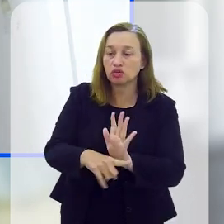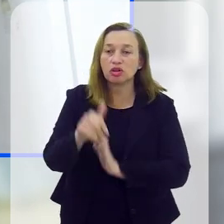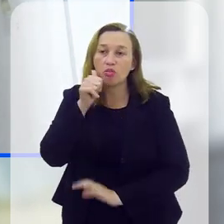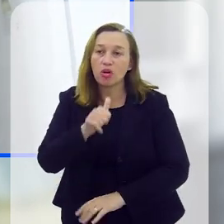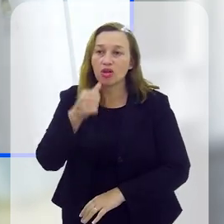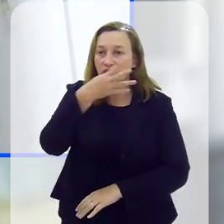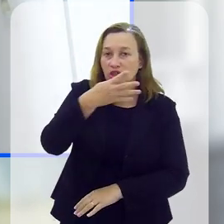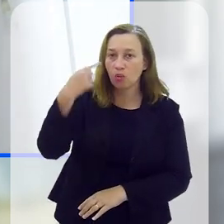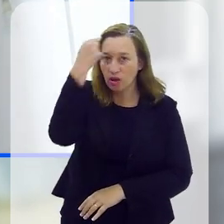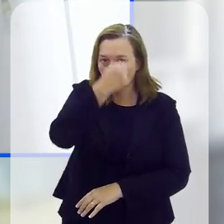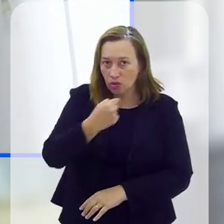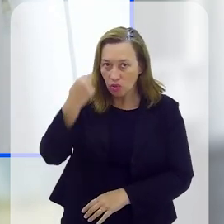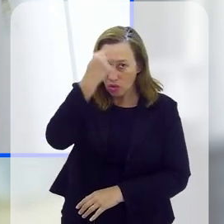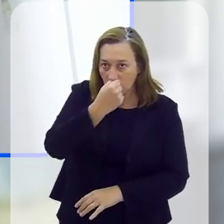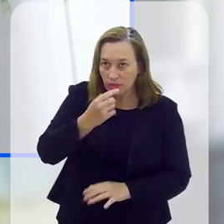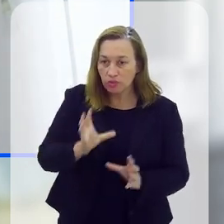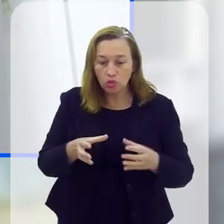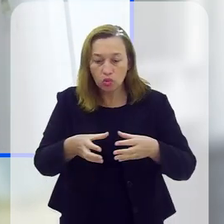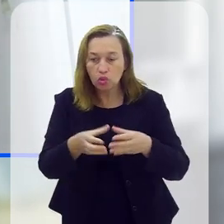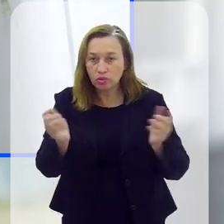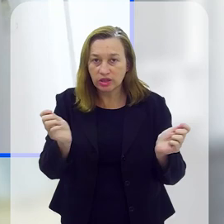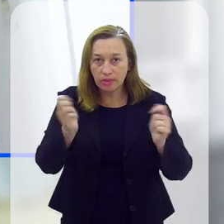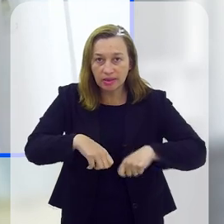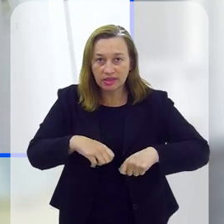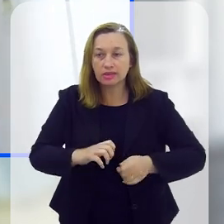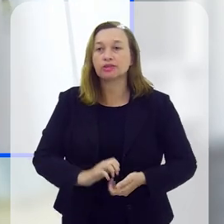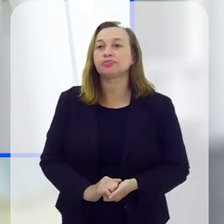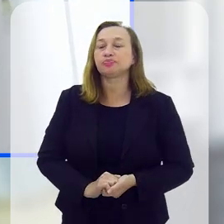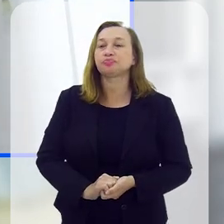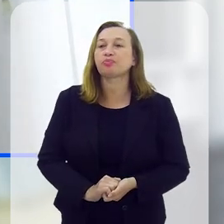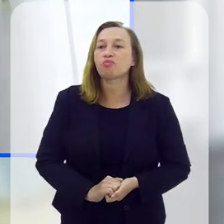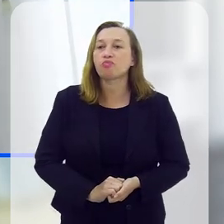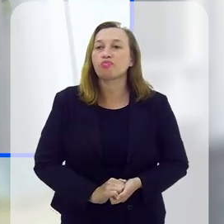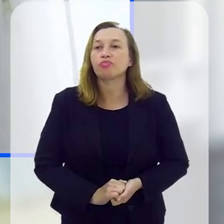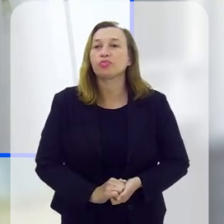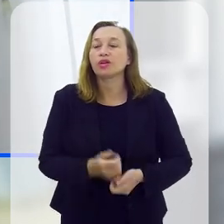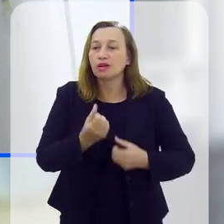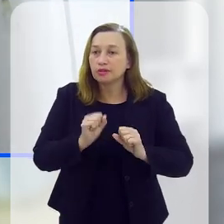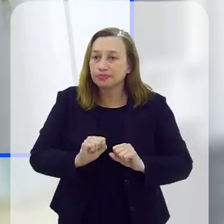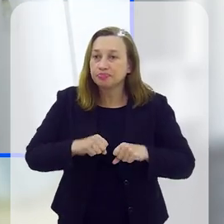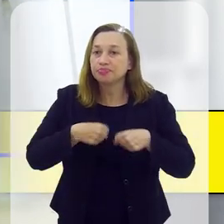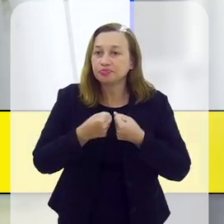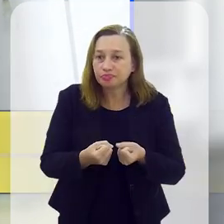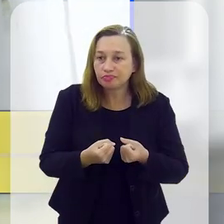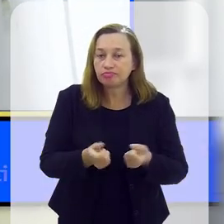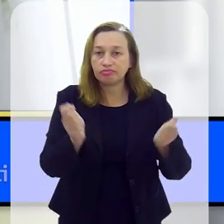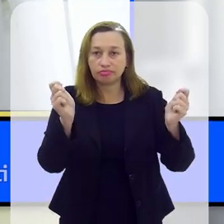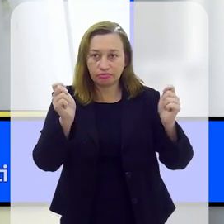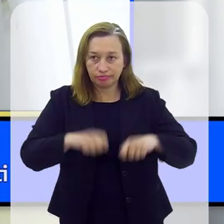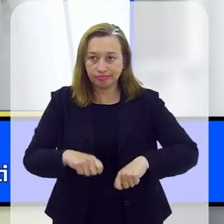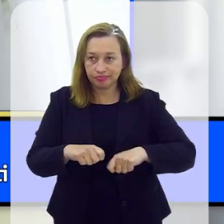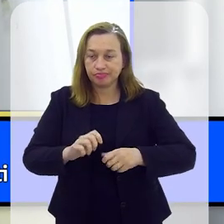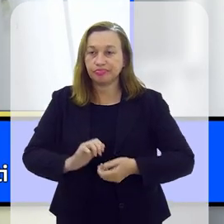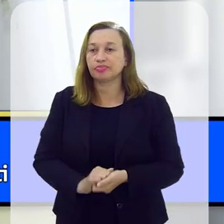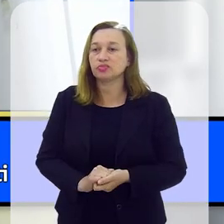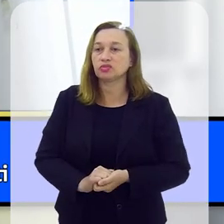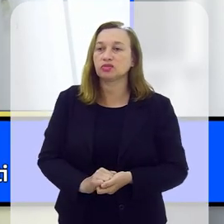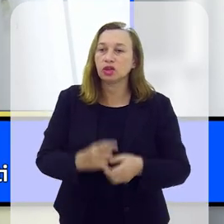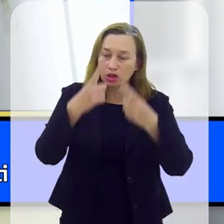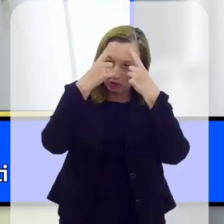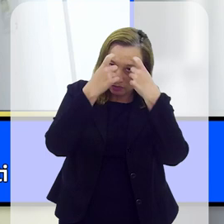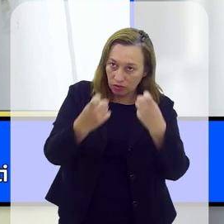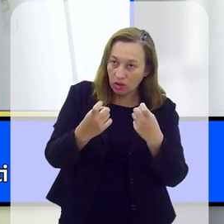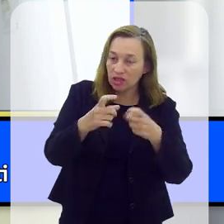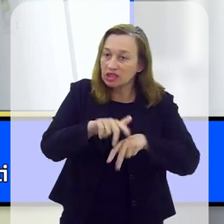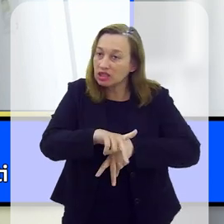que funcionam 24 horas, com uma equipe capacitada. Tem havido reforço na capacitação em